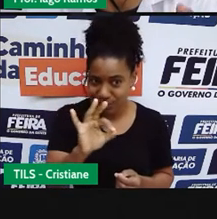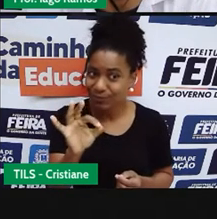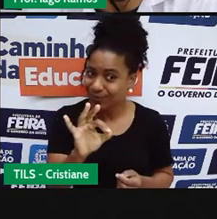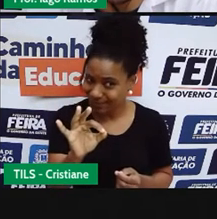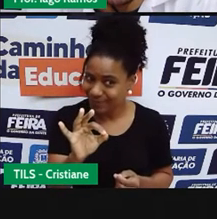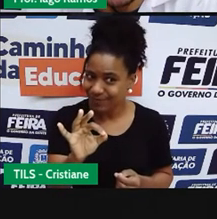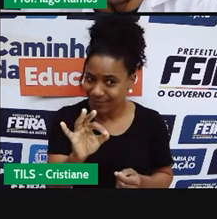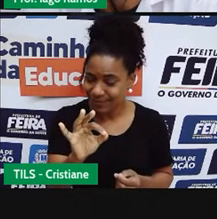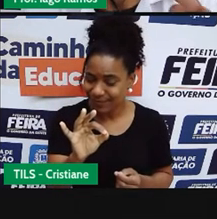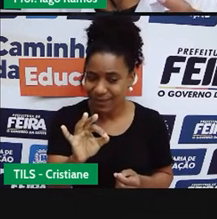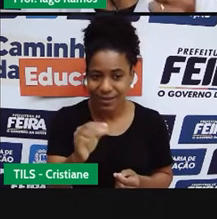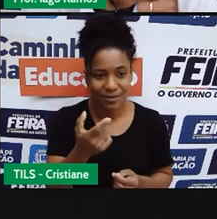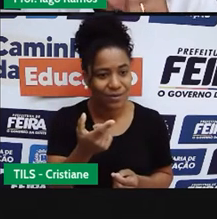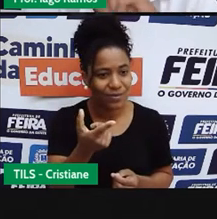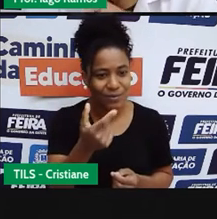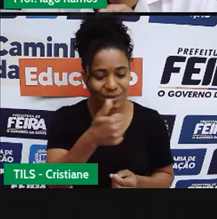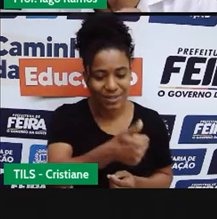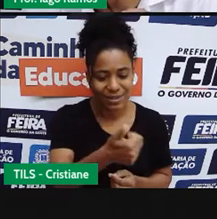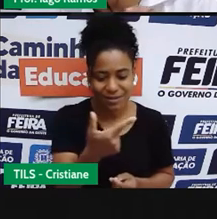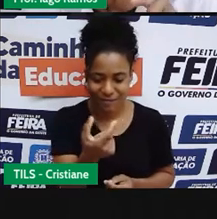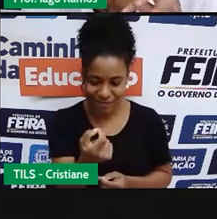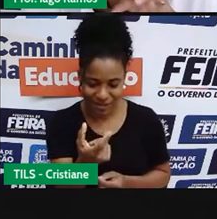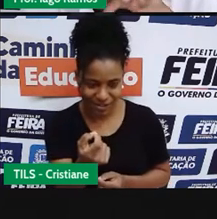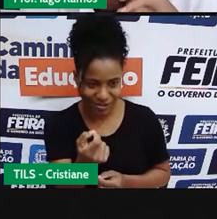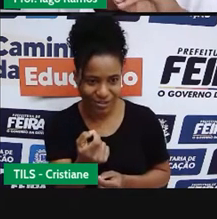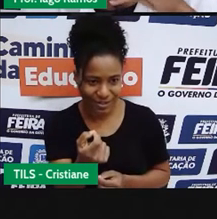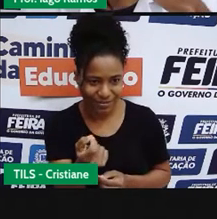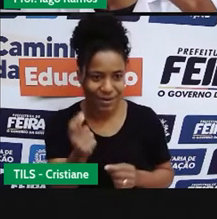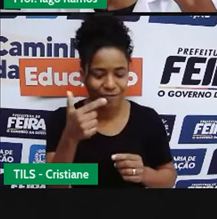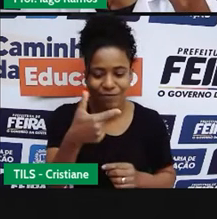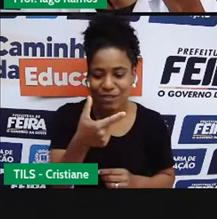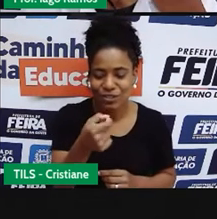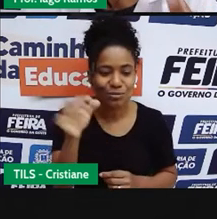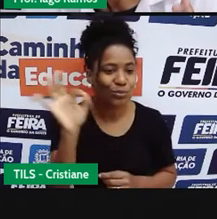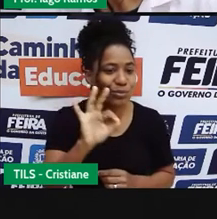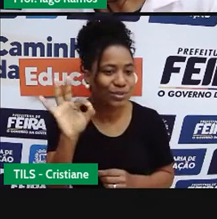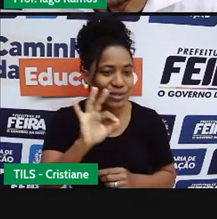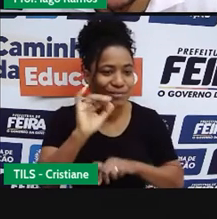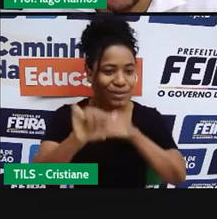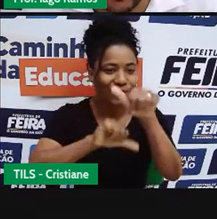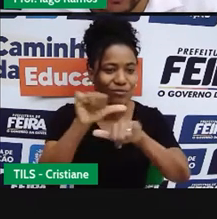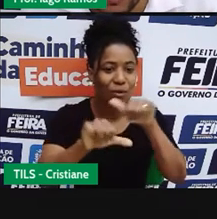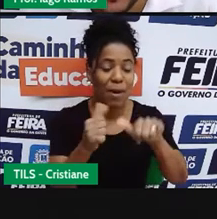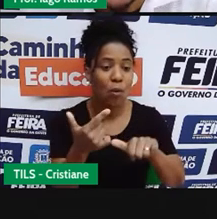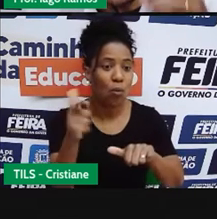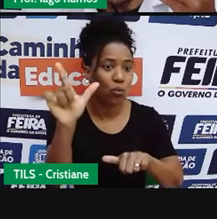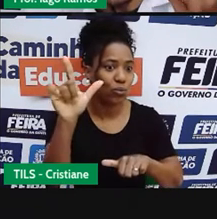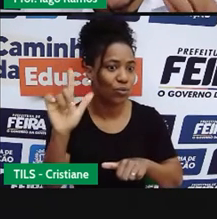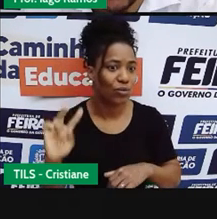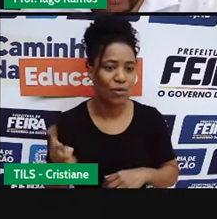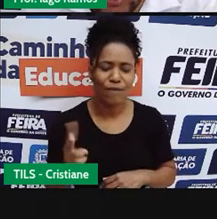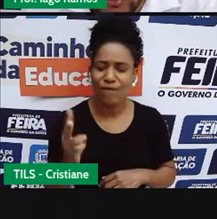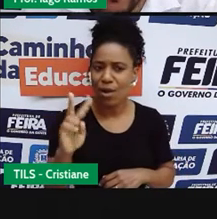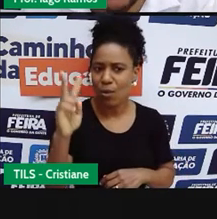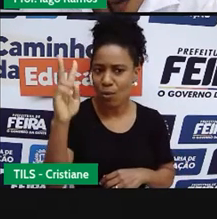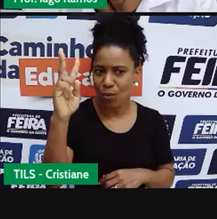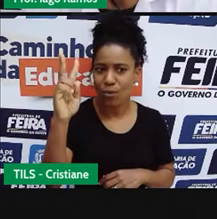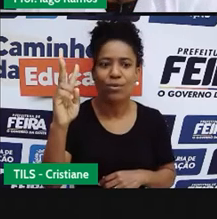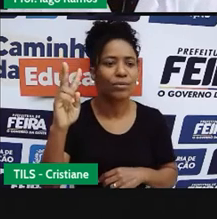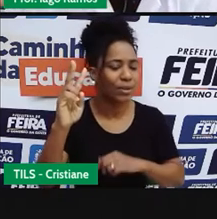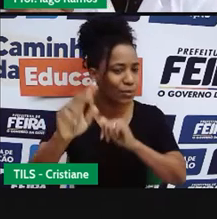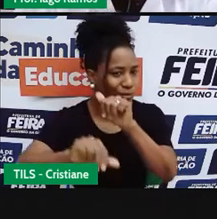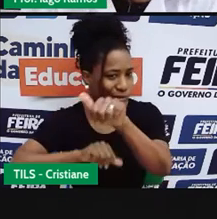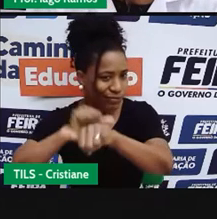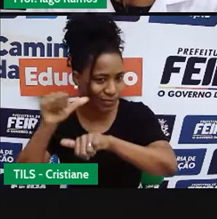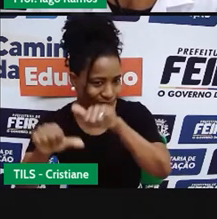o 120, calculado os 20%, já vai virar um outro valor, e esse outro valor